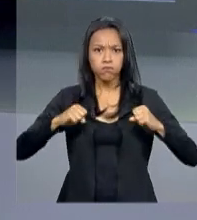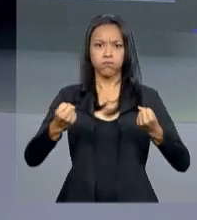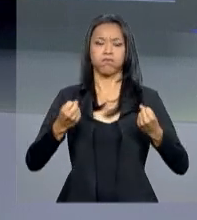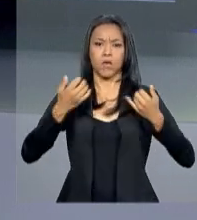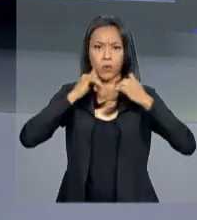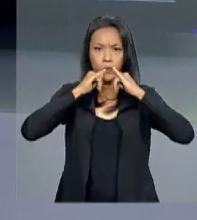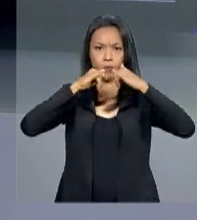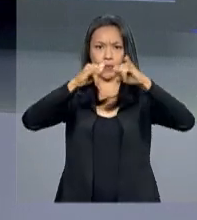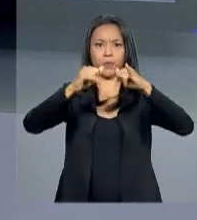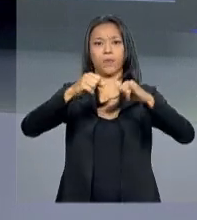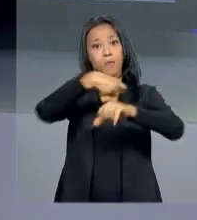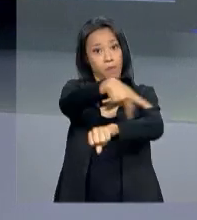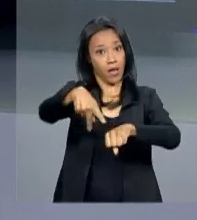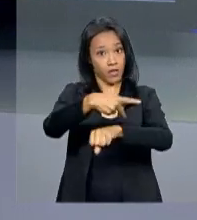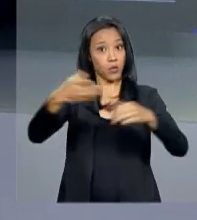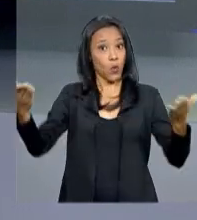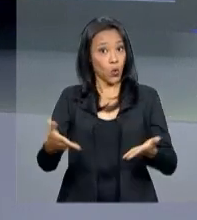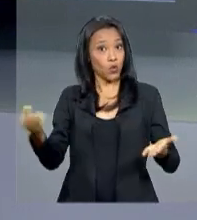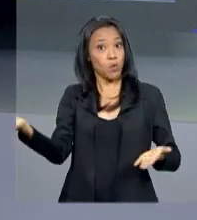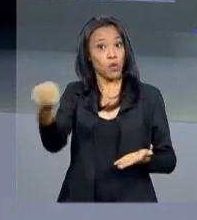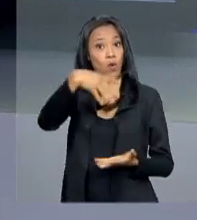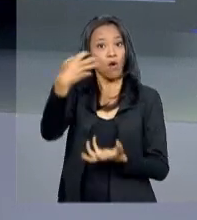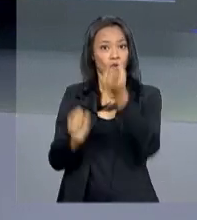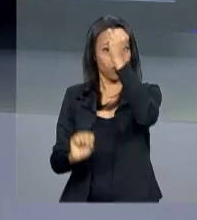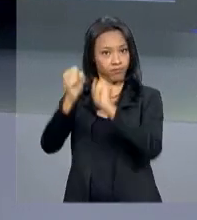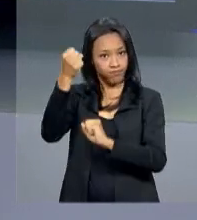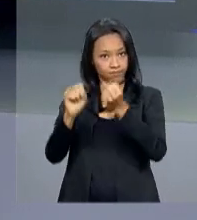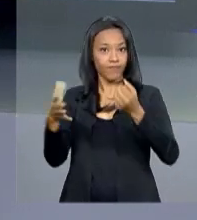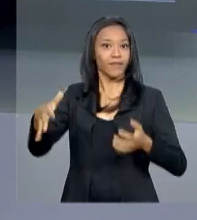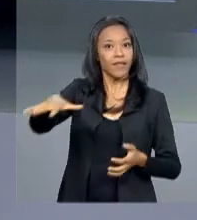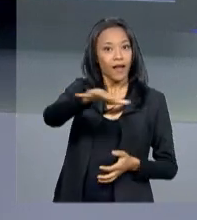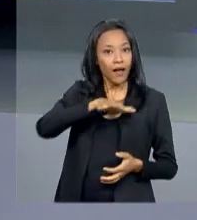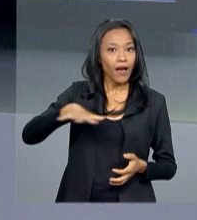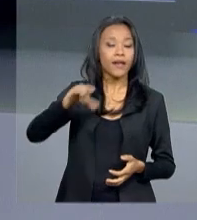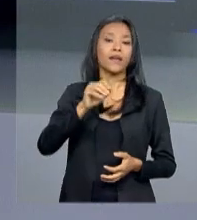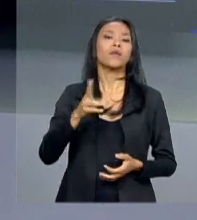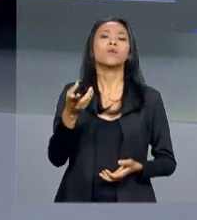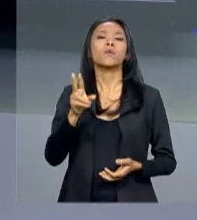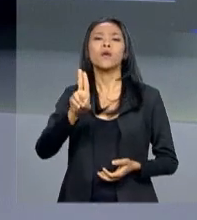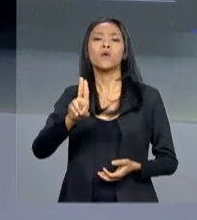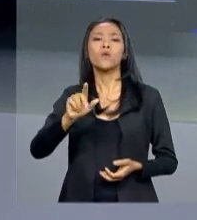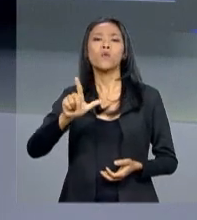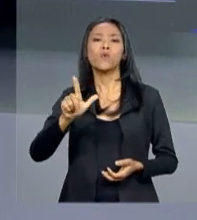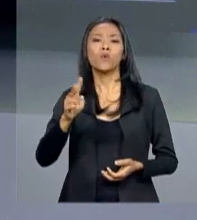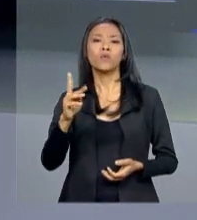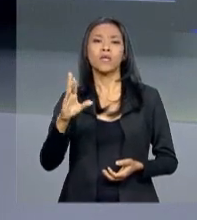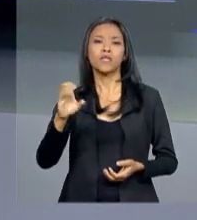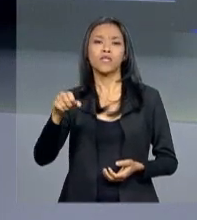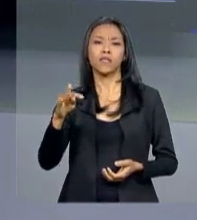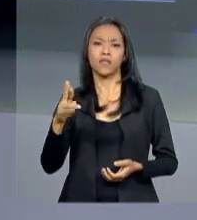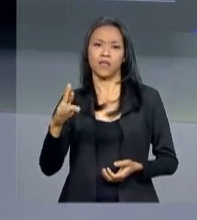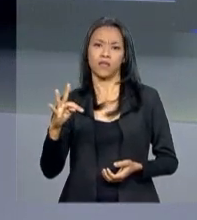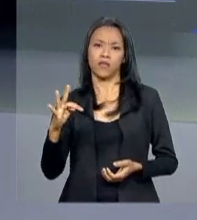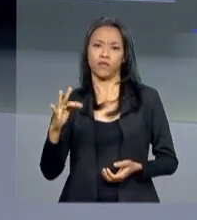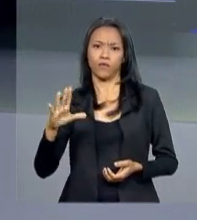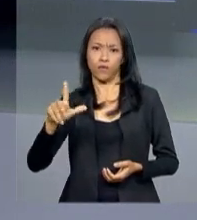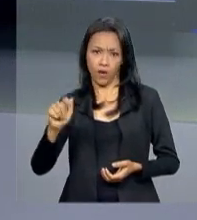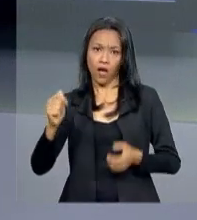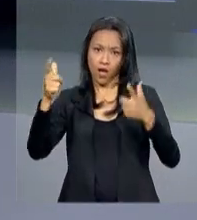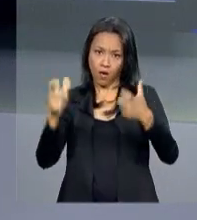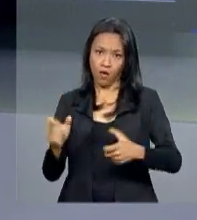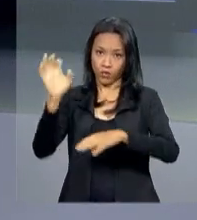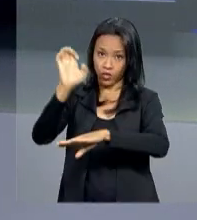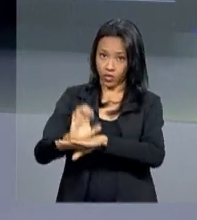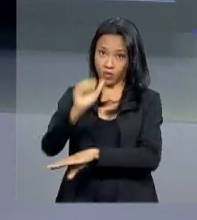o país. Foi inaugurada hoje uma nova ultracentrífuga na fábrica de combustível nuclear em Resende, no Rio de Janeiro.